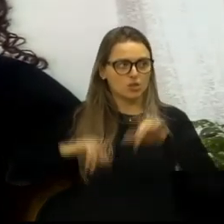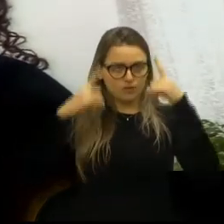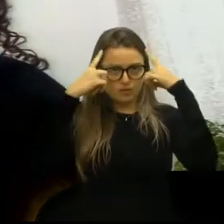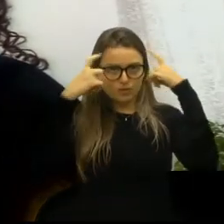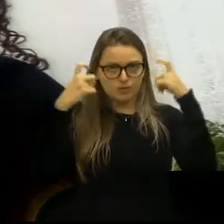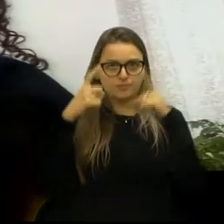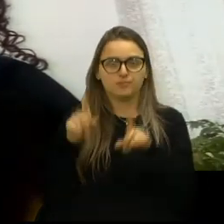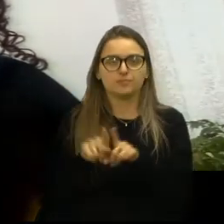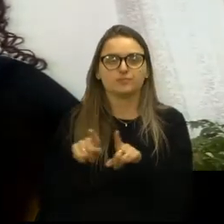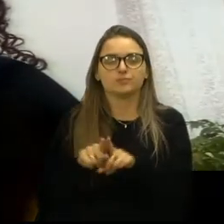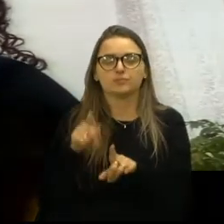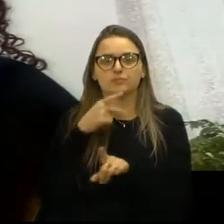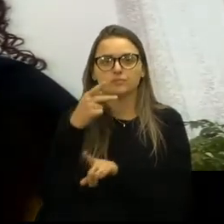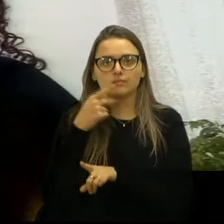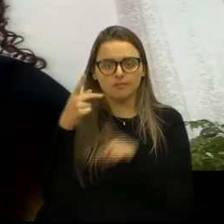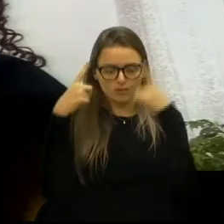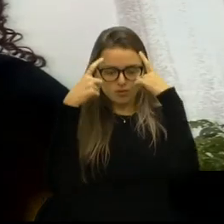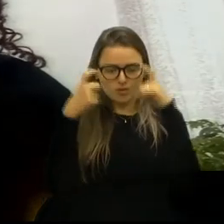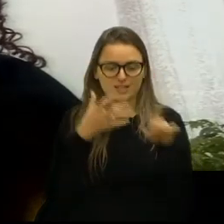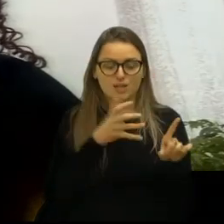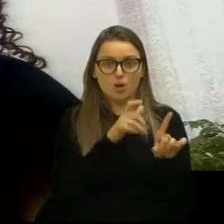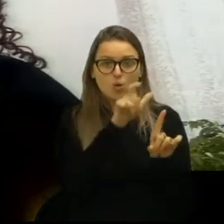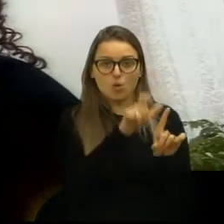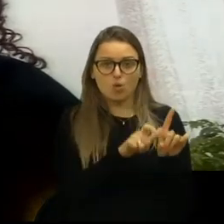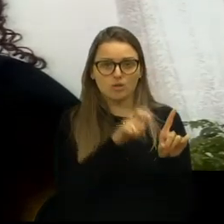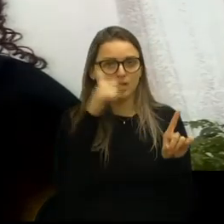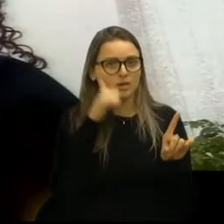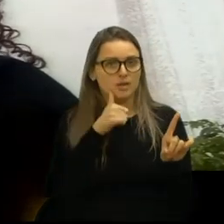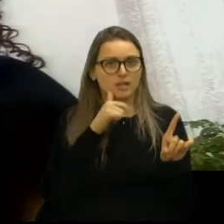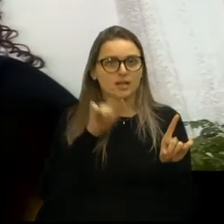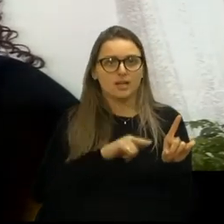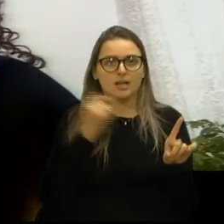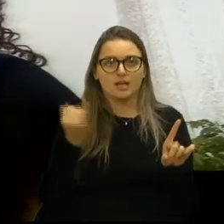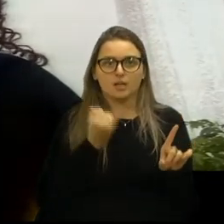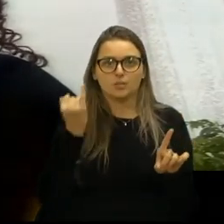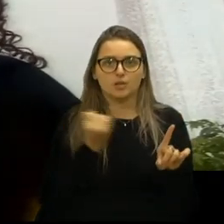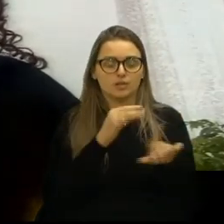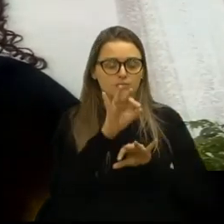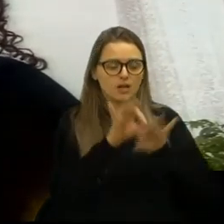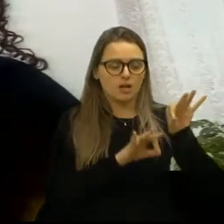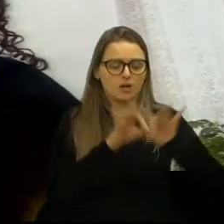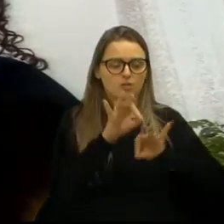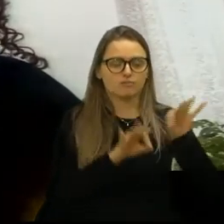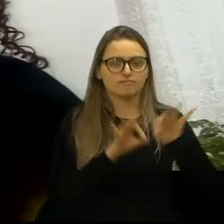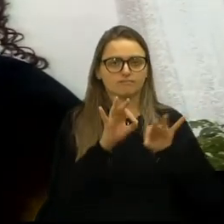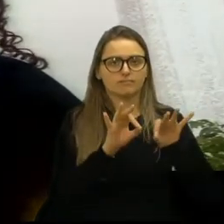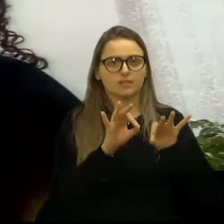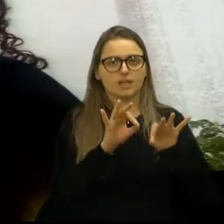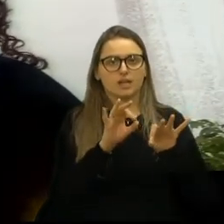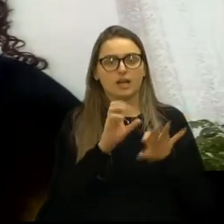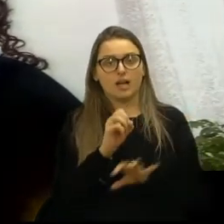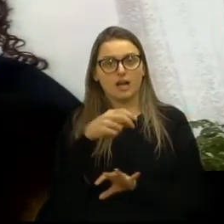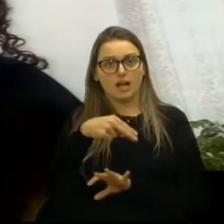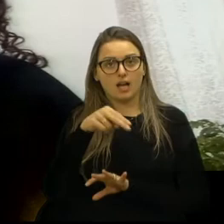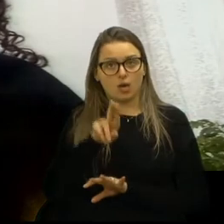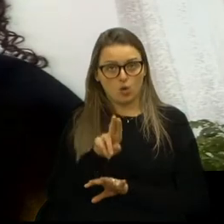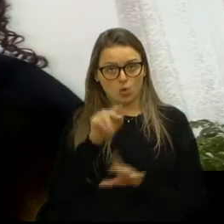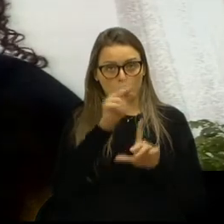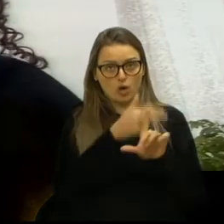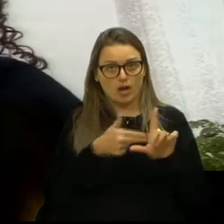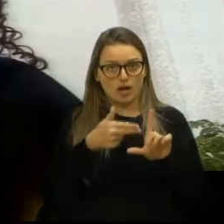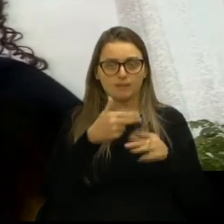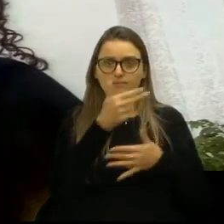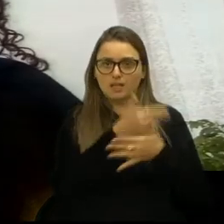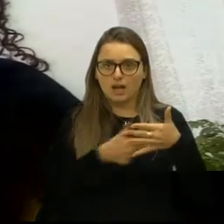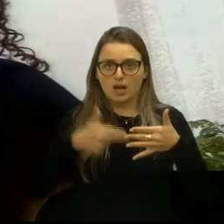que se refere à violência contra as mulheres, é importante destacarmos que a Organização das Nações Unidas, a ONU Mulheres, nos